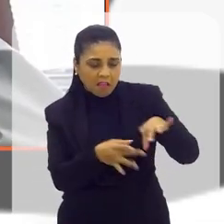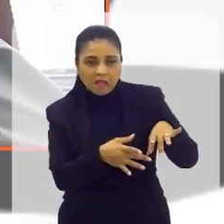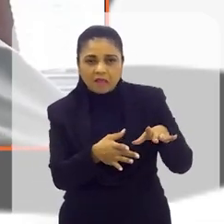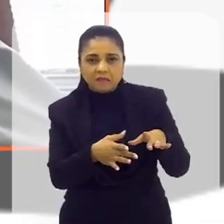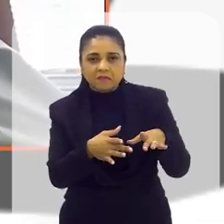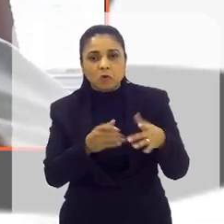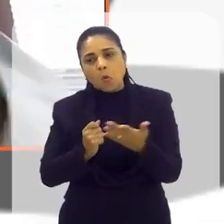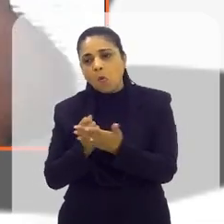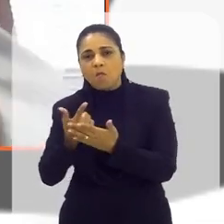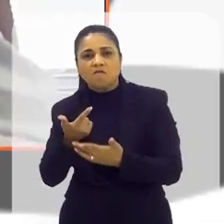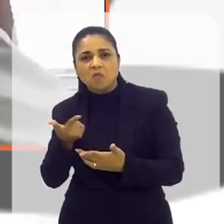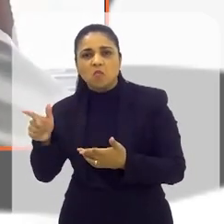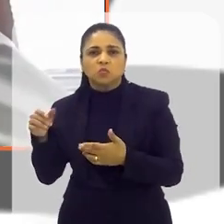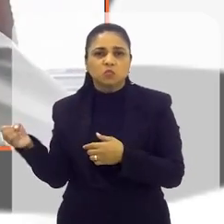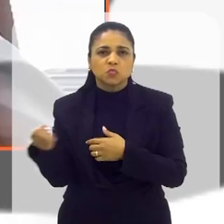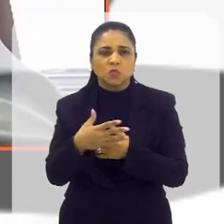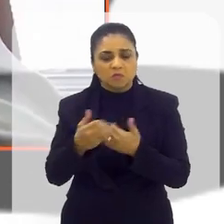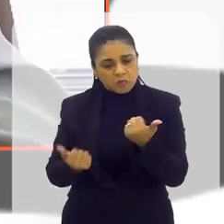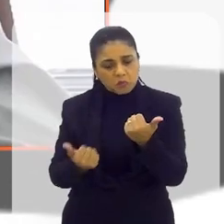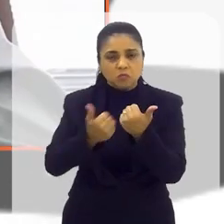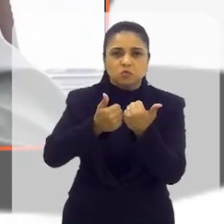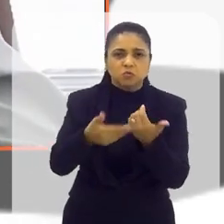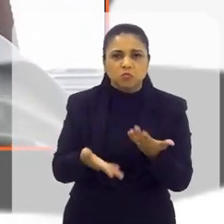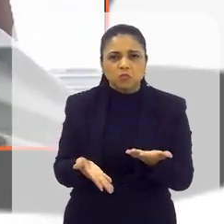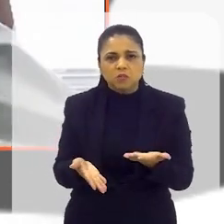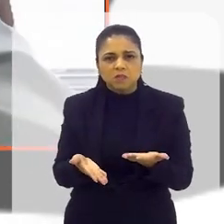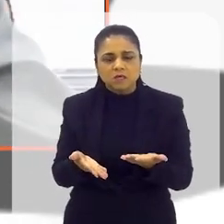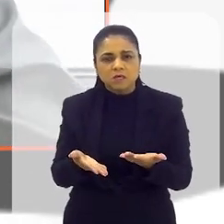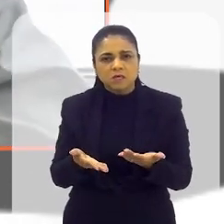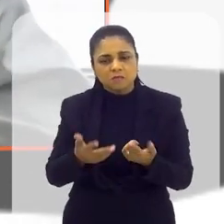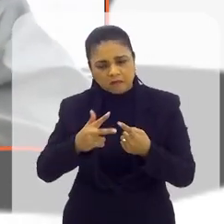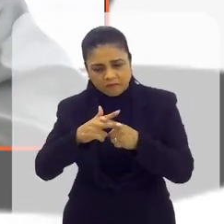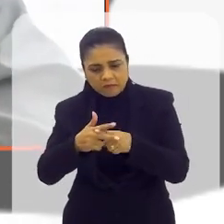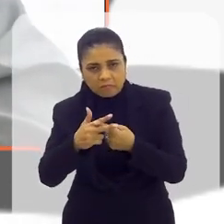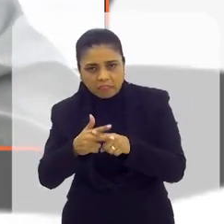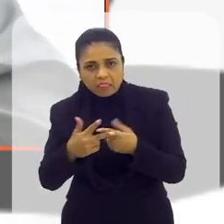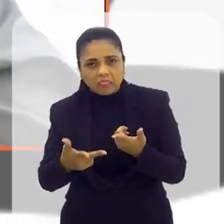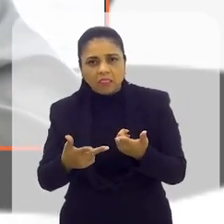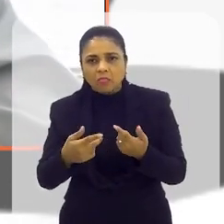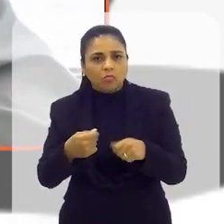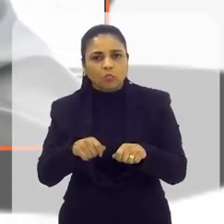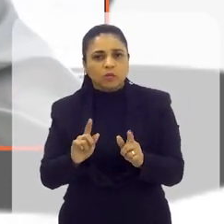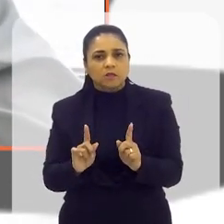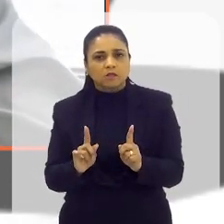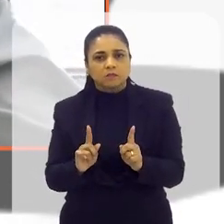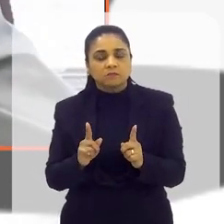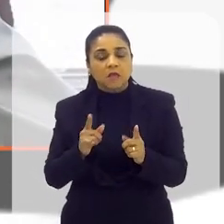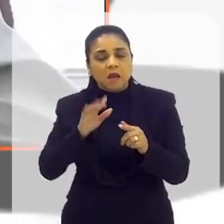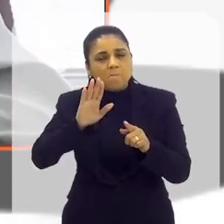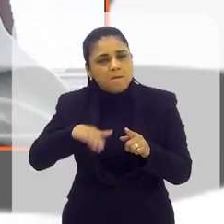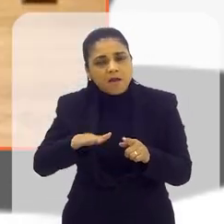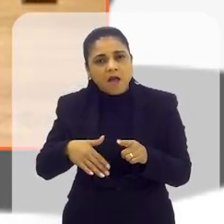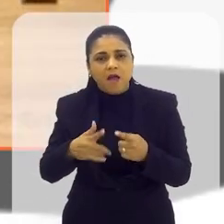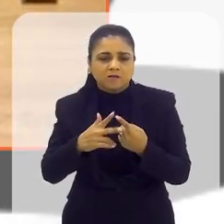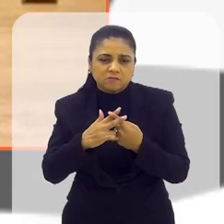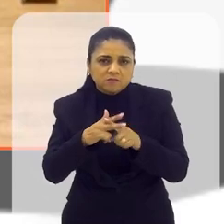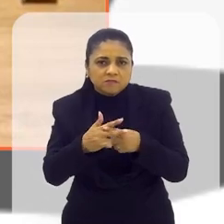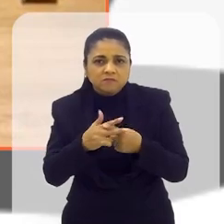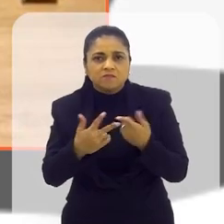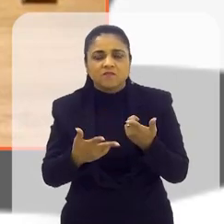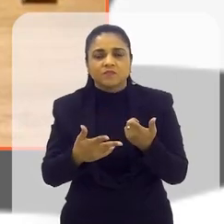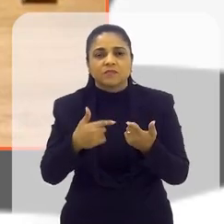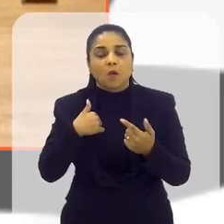e às vezes até comprava outro para suprir a ausência do que estava danificado. Coisas que sairiam barato se